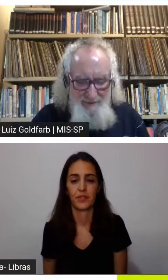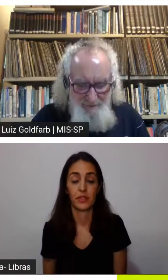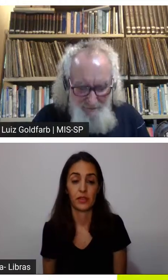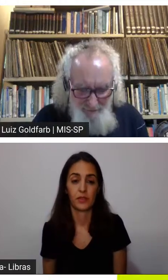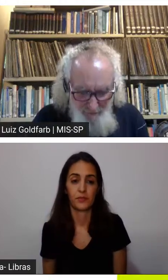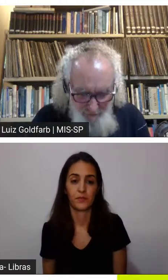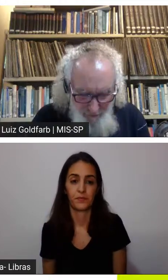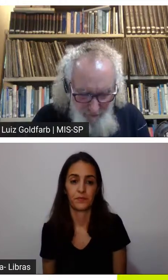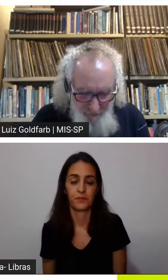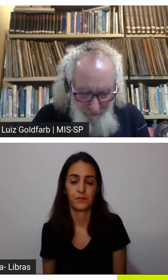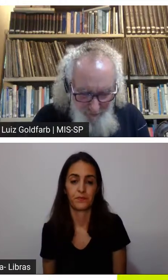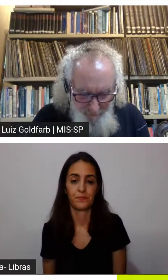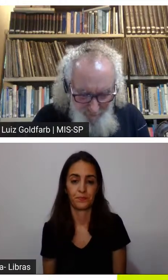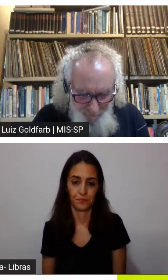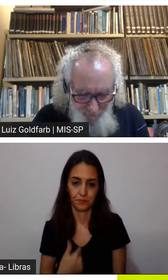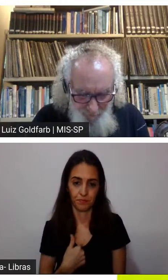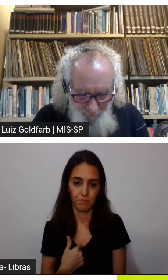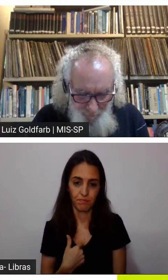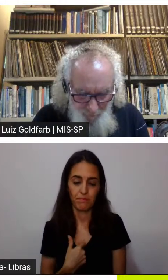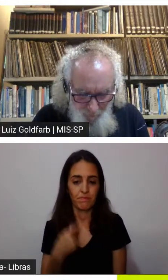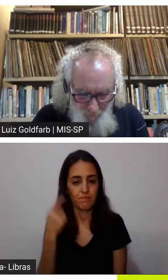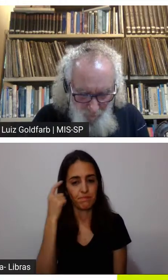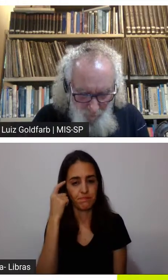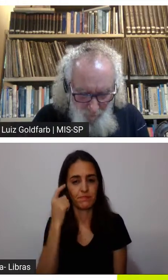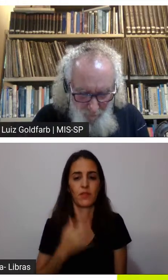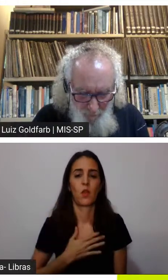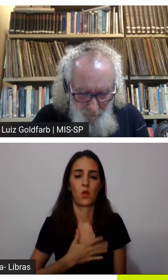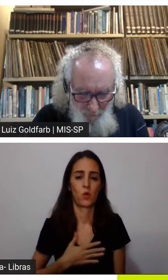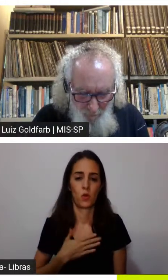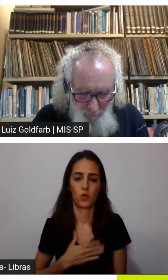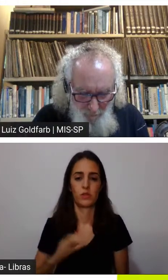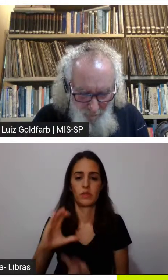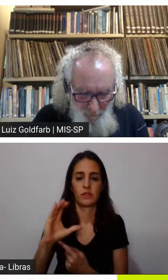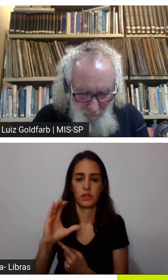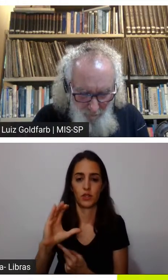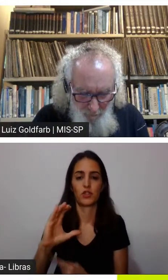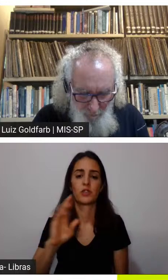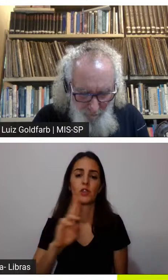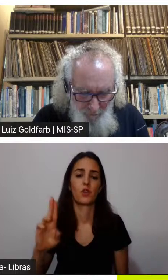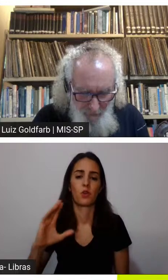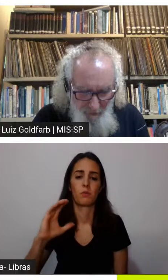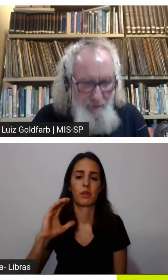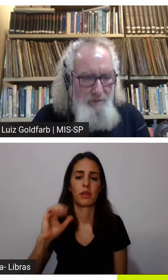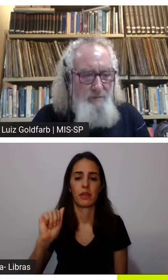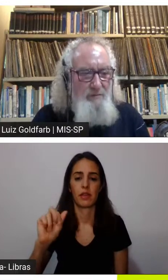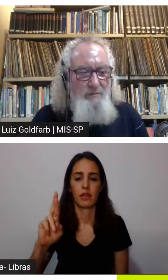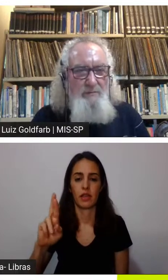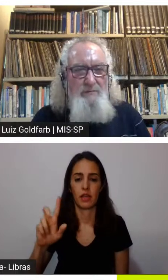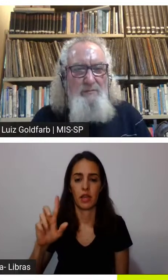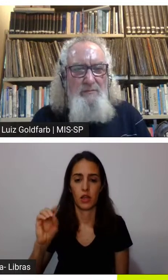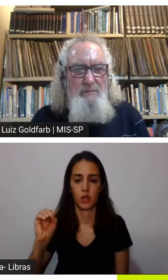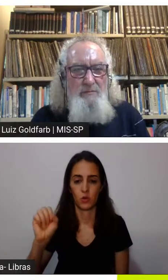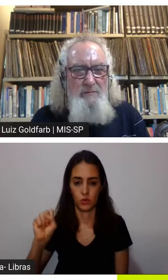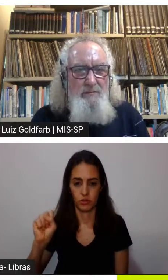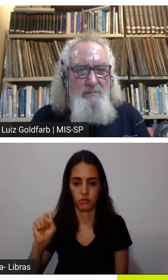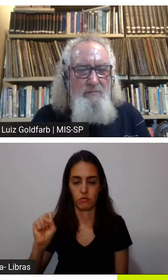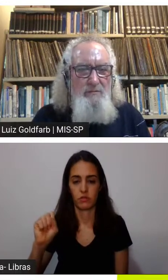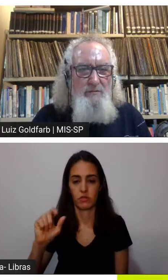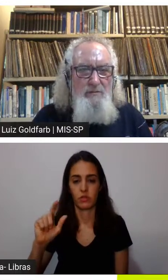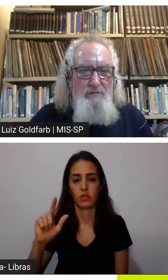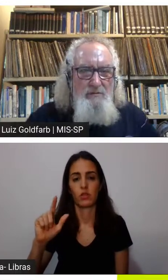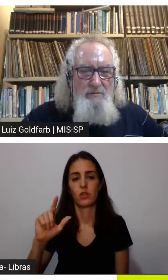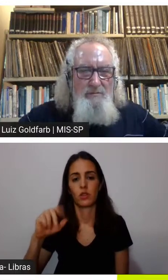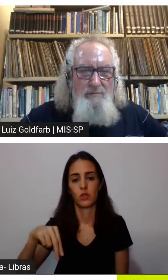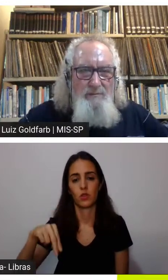tenho uma referência que eu gosto muito que é do do cientista Carlos Nobre que é uma das grandes vozes brasileiras na questão climática na questão da